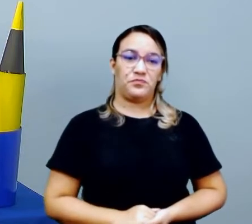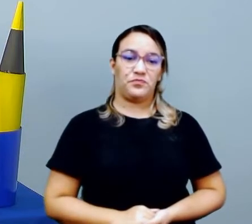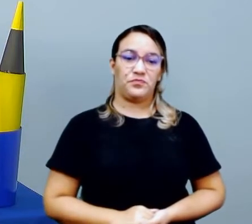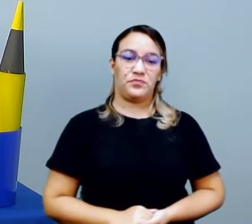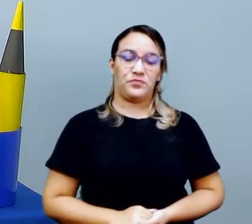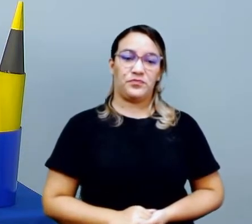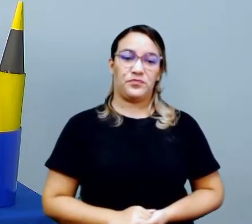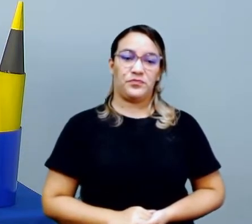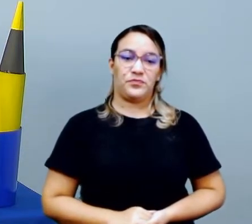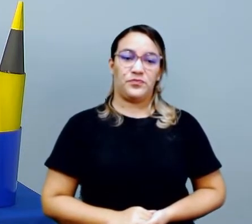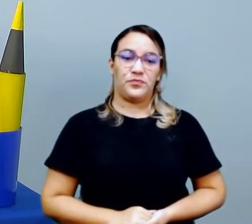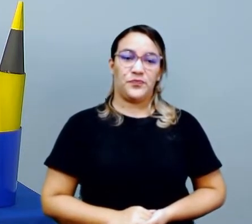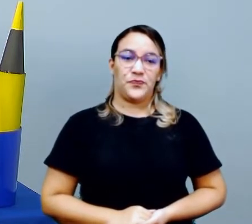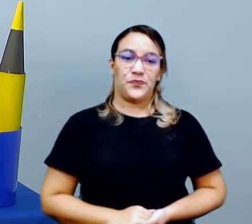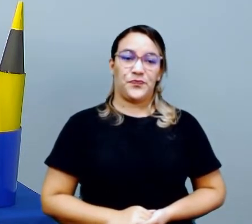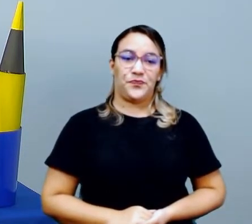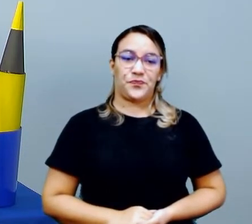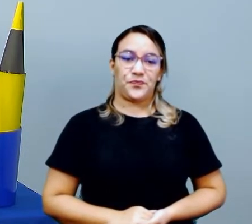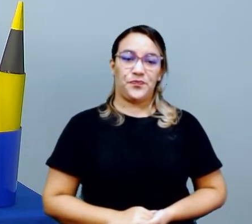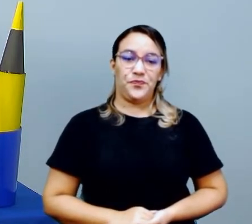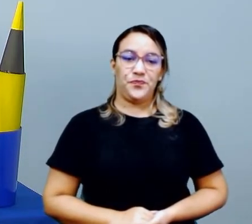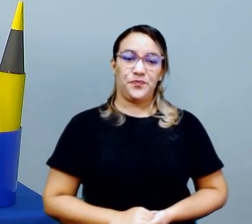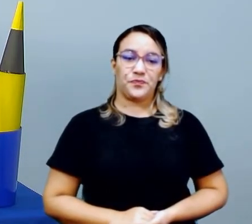Ó, já recortei dois.